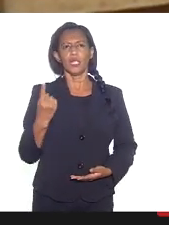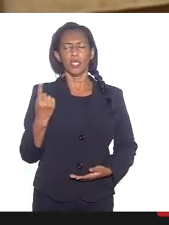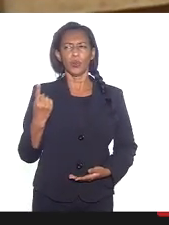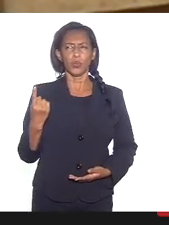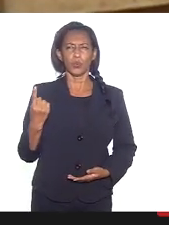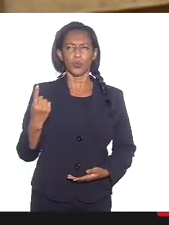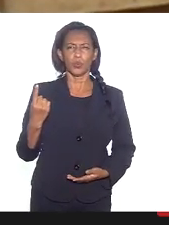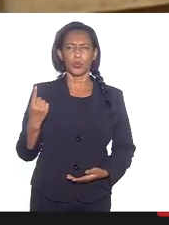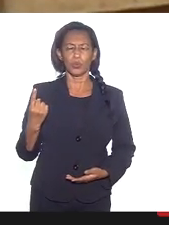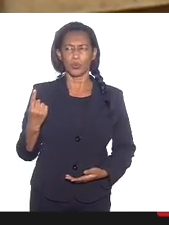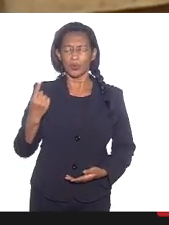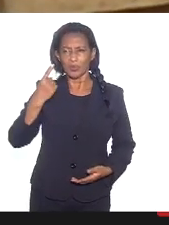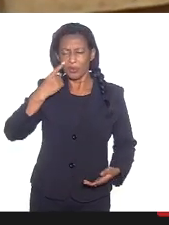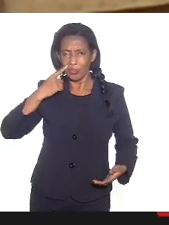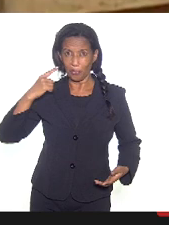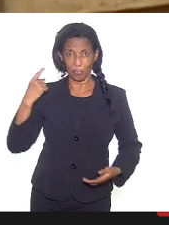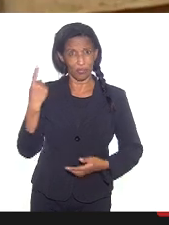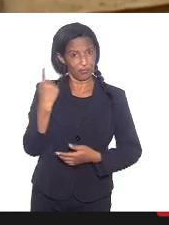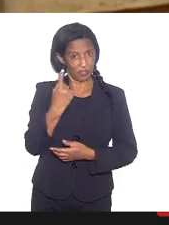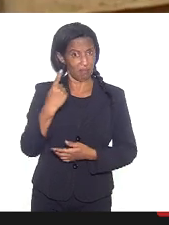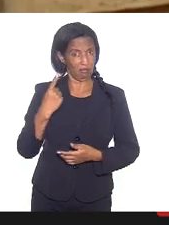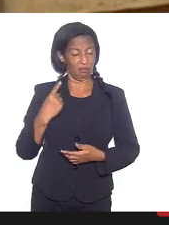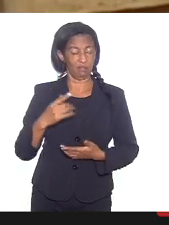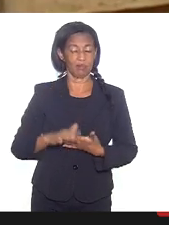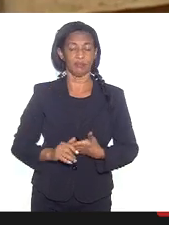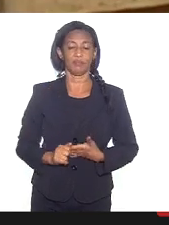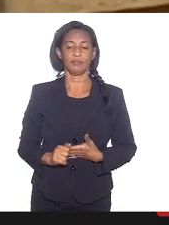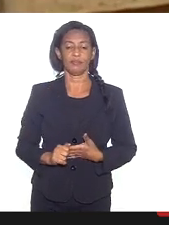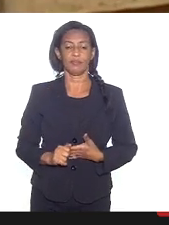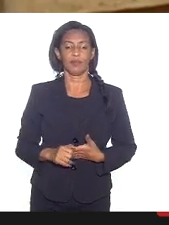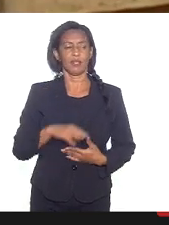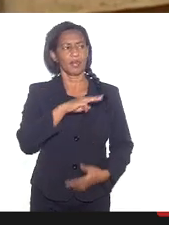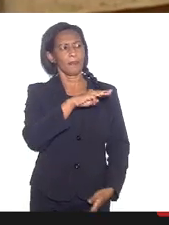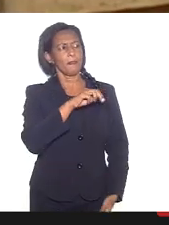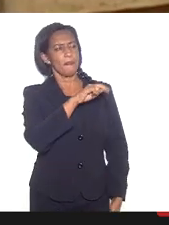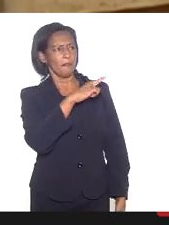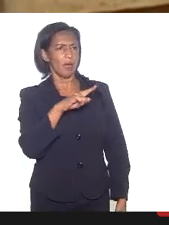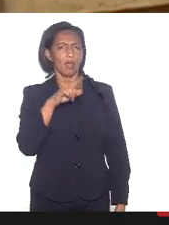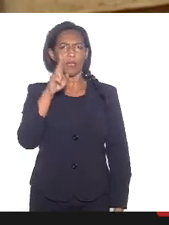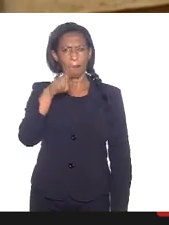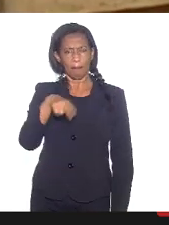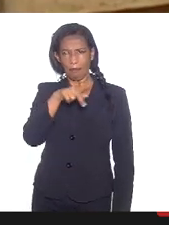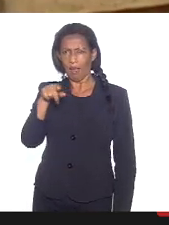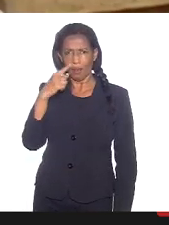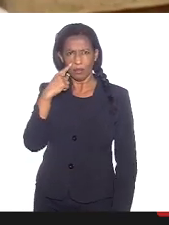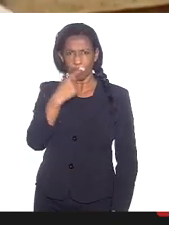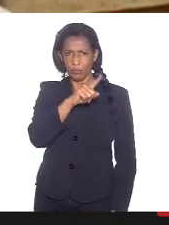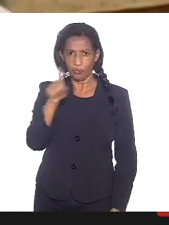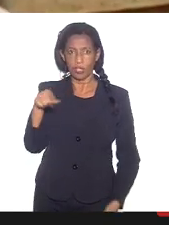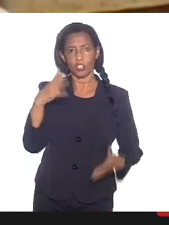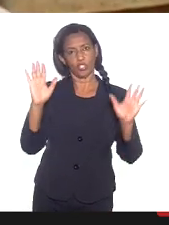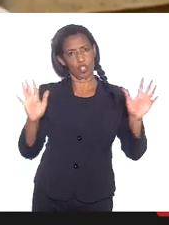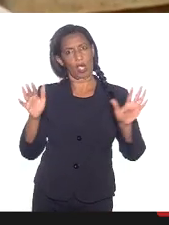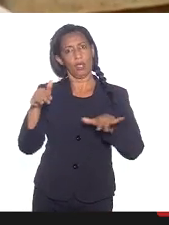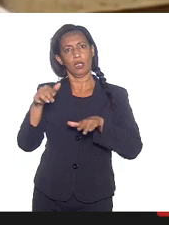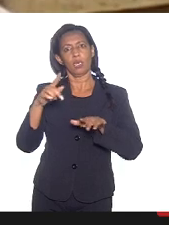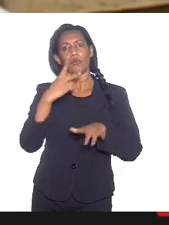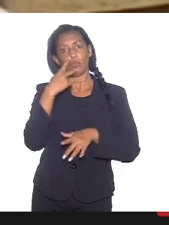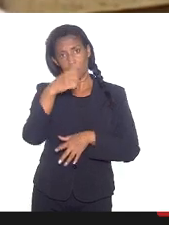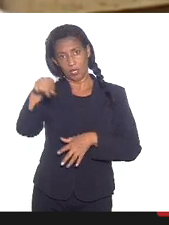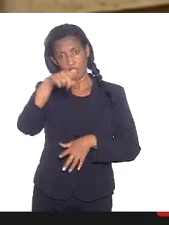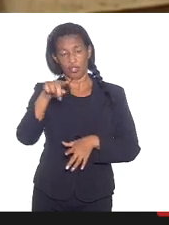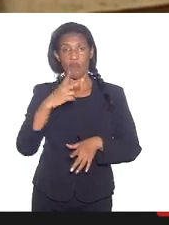emblemáticos que eu peguei, o Marta, a mãe Nilce, Padre Vitor, muito interessante, já que vocês falaram de São Código de São